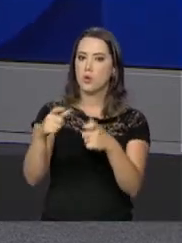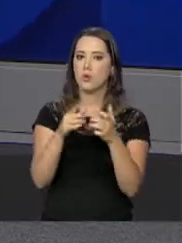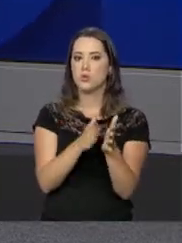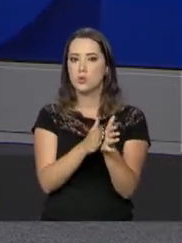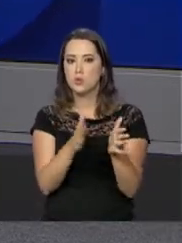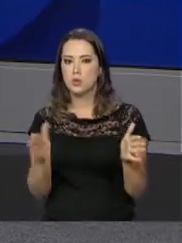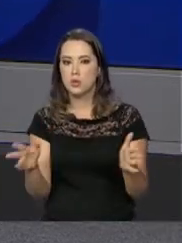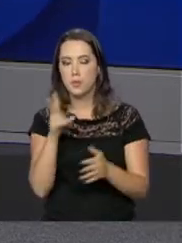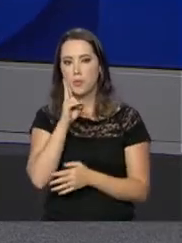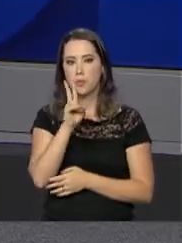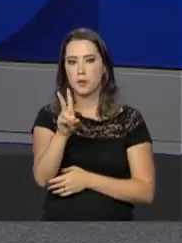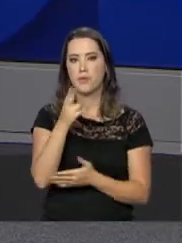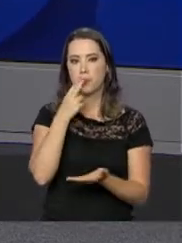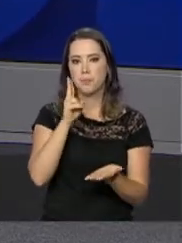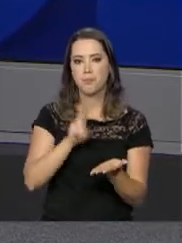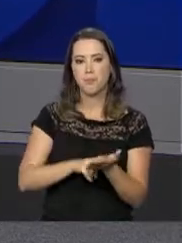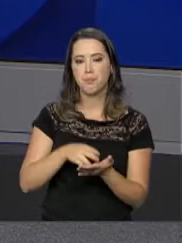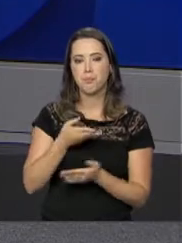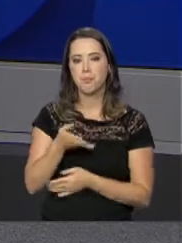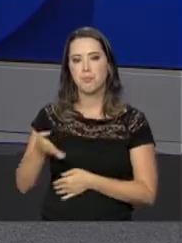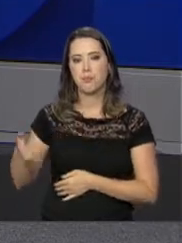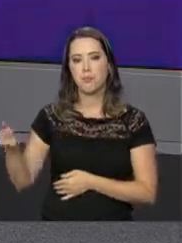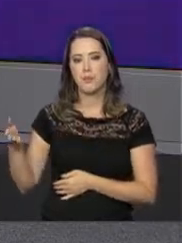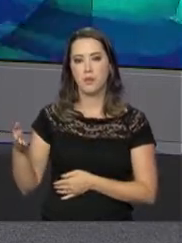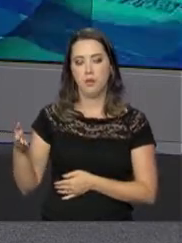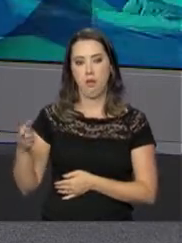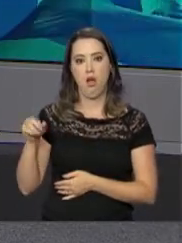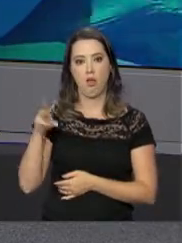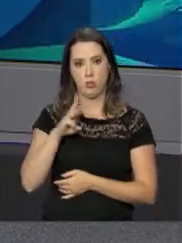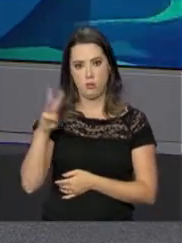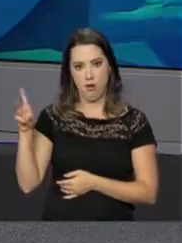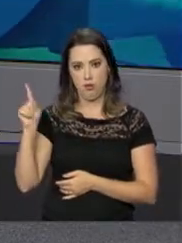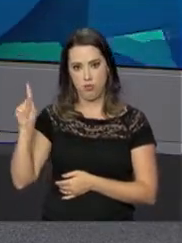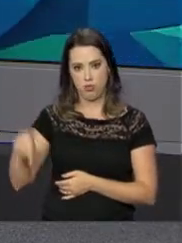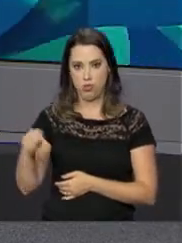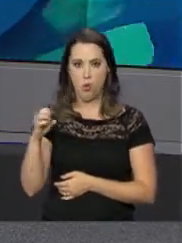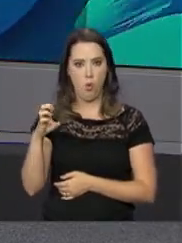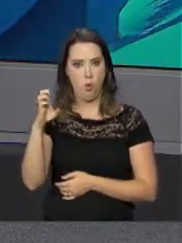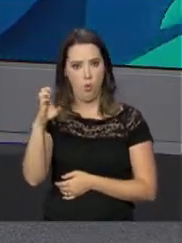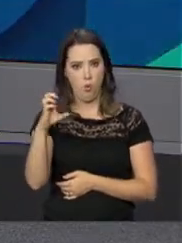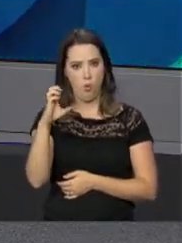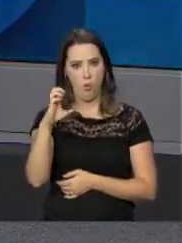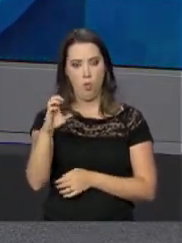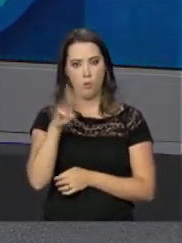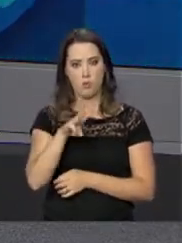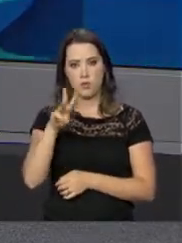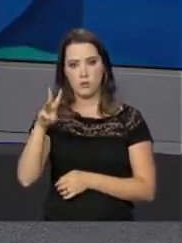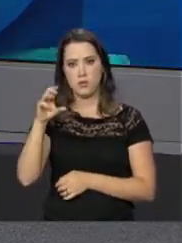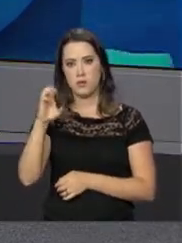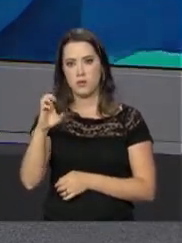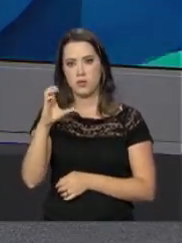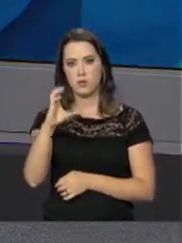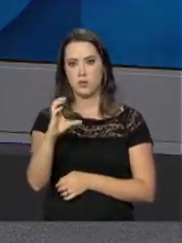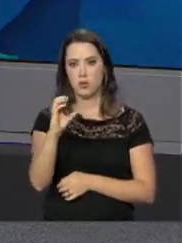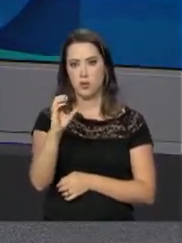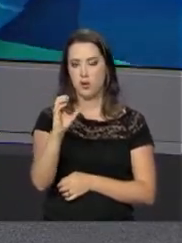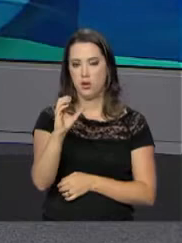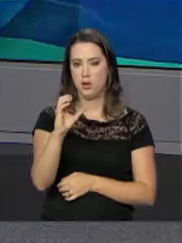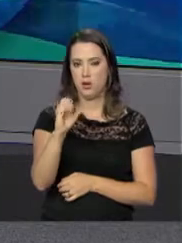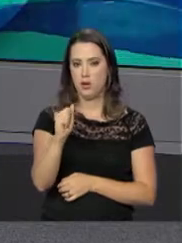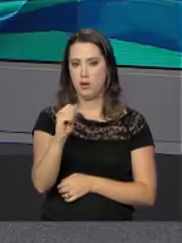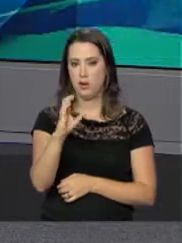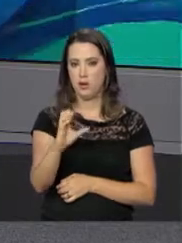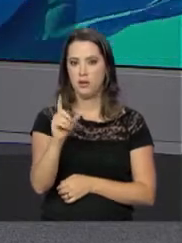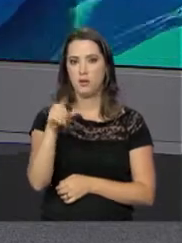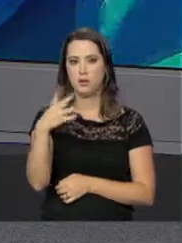prazo para consultar a notificação no portal do Simples Nacional ou pelo atendimento virtual, o ECAC, é de 45